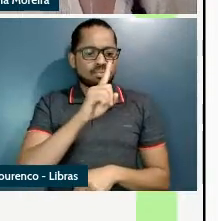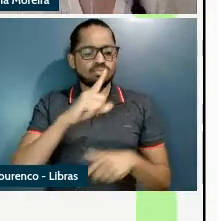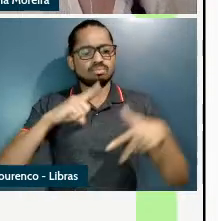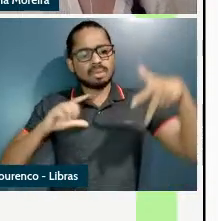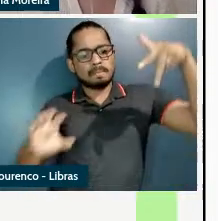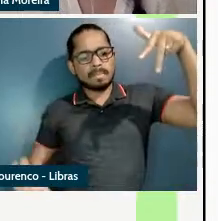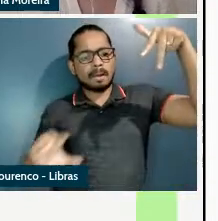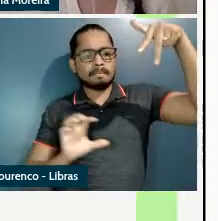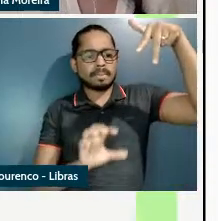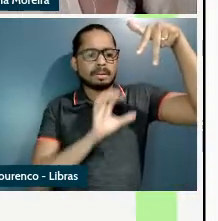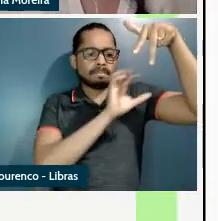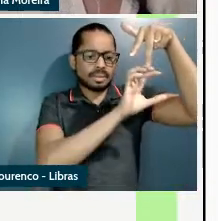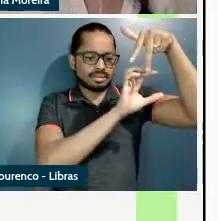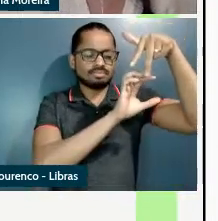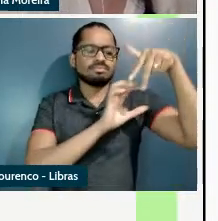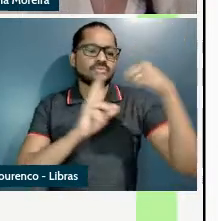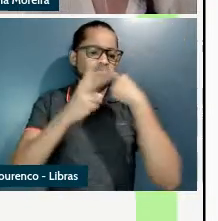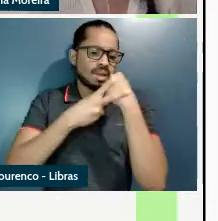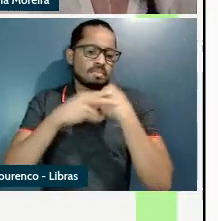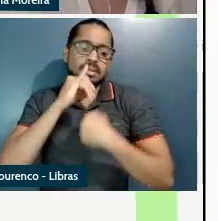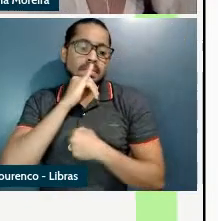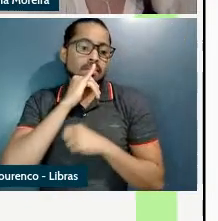a decomposição de um verbo como quebrar